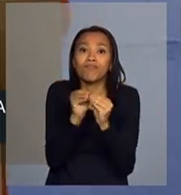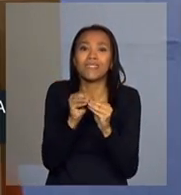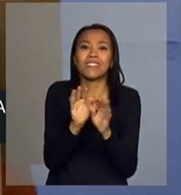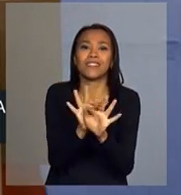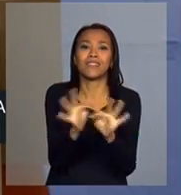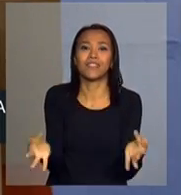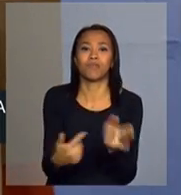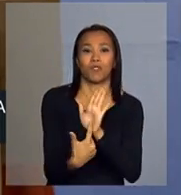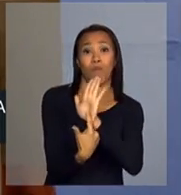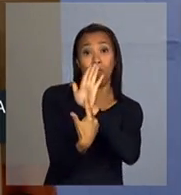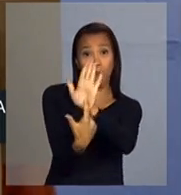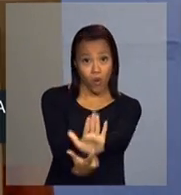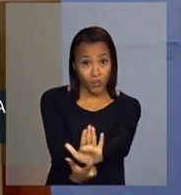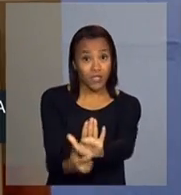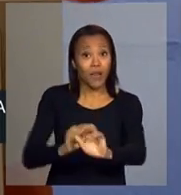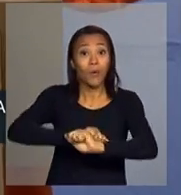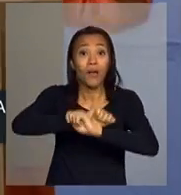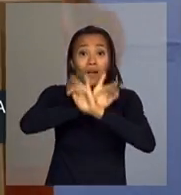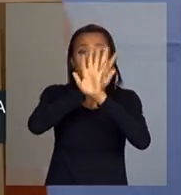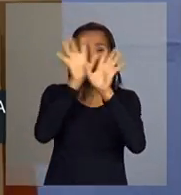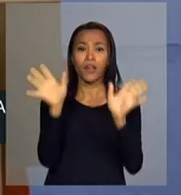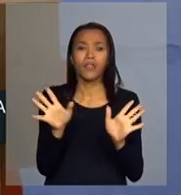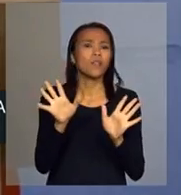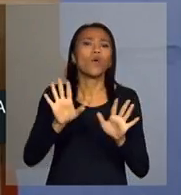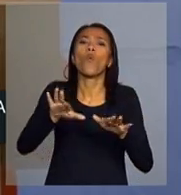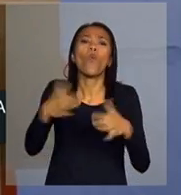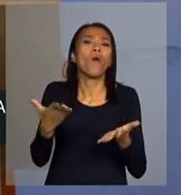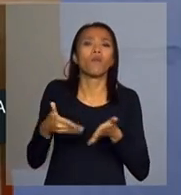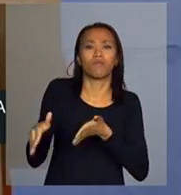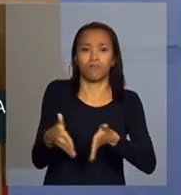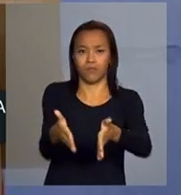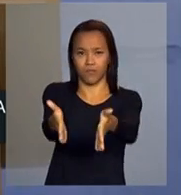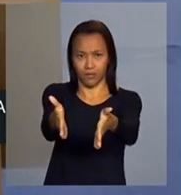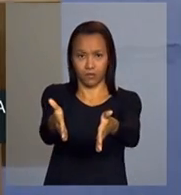mostrar com lucidez e clareza qual é o caminho.